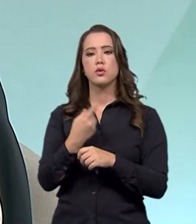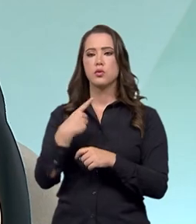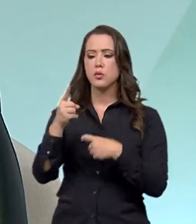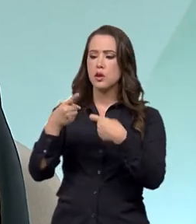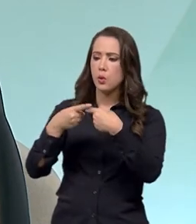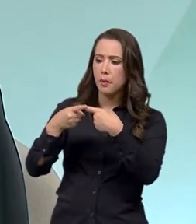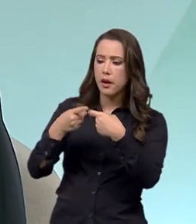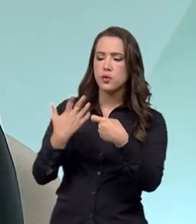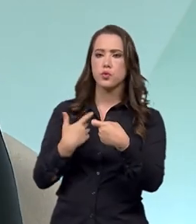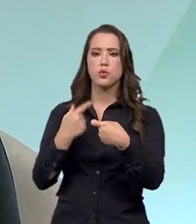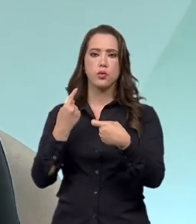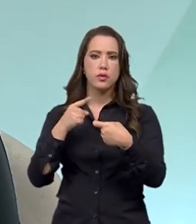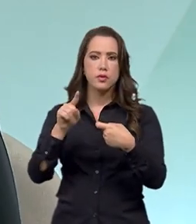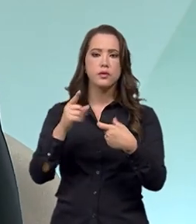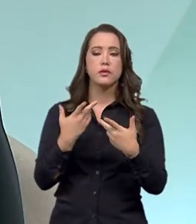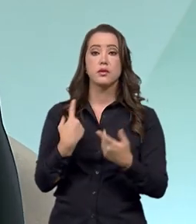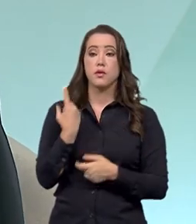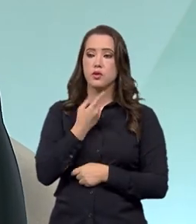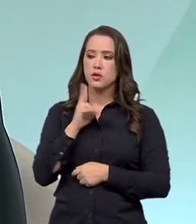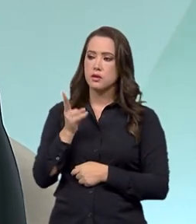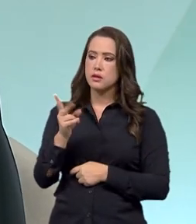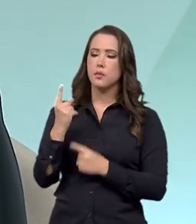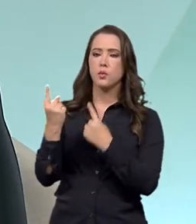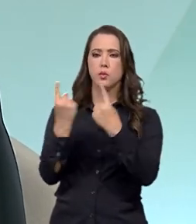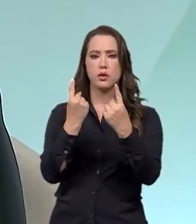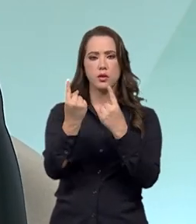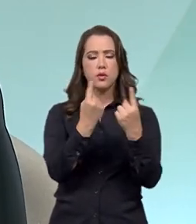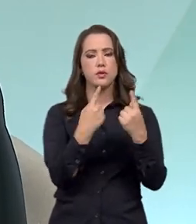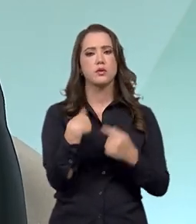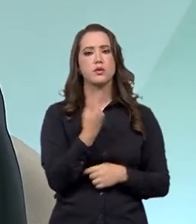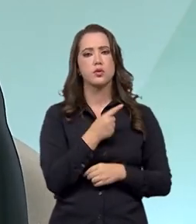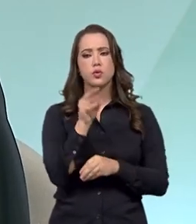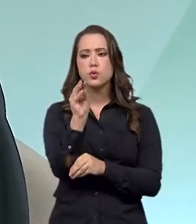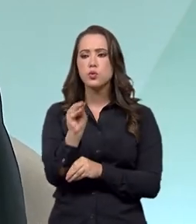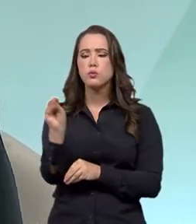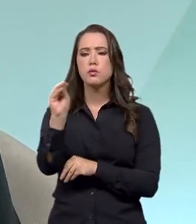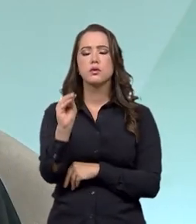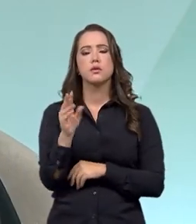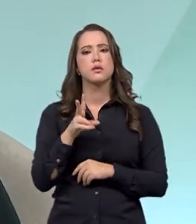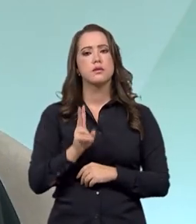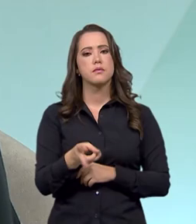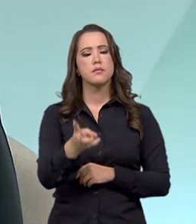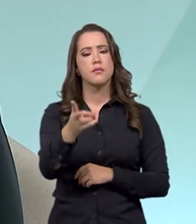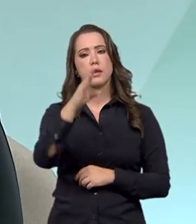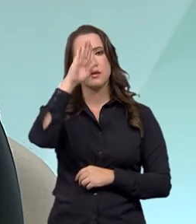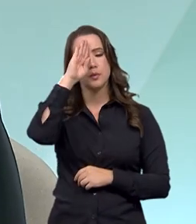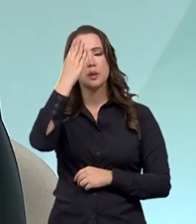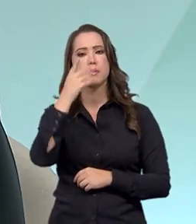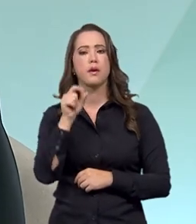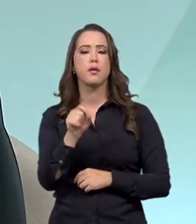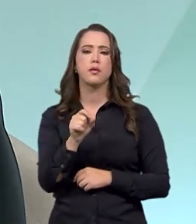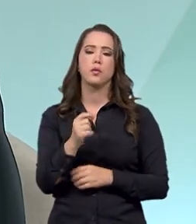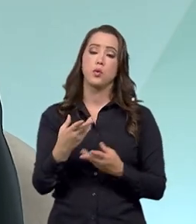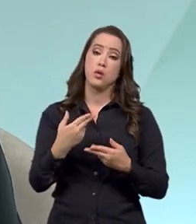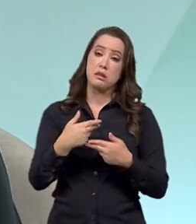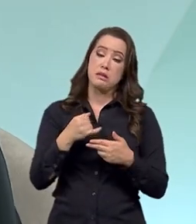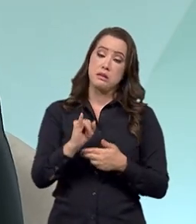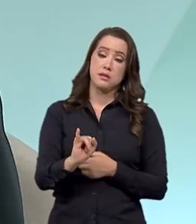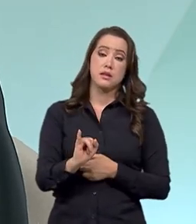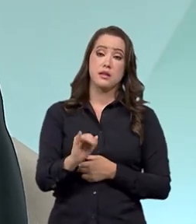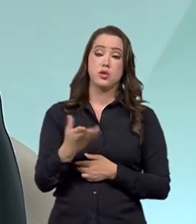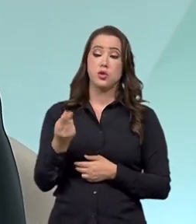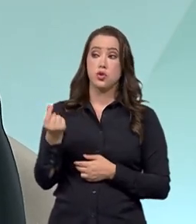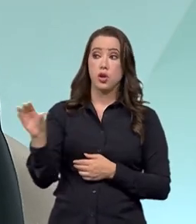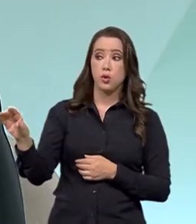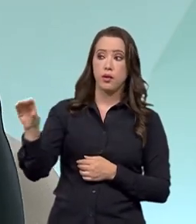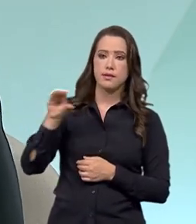No pediatra, e a gente está fazendo esse check-up em cada um dos bens, para a gente poder priorizá-los, né? Inclusive, quando a gente recebe algum recurso adicional,